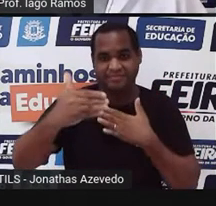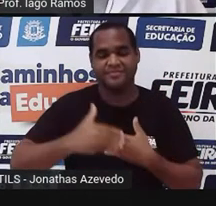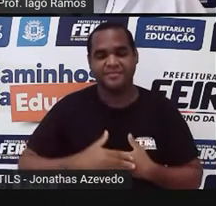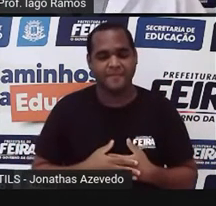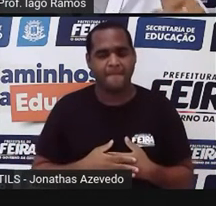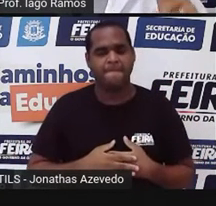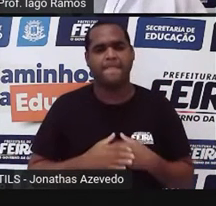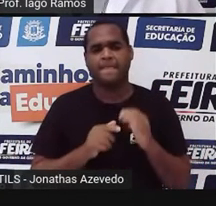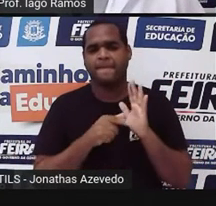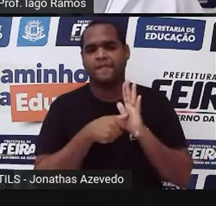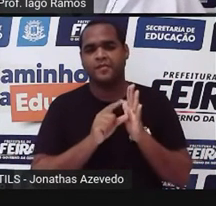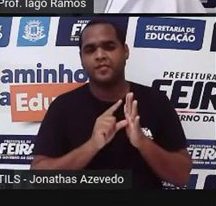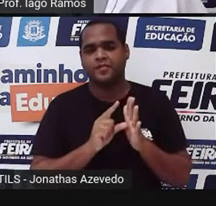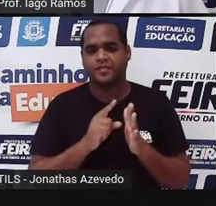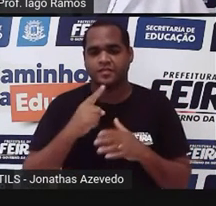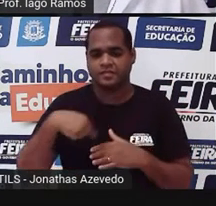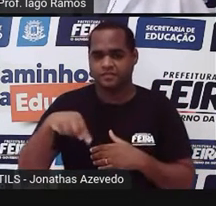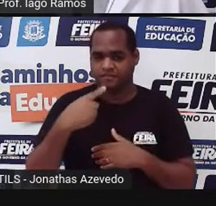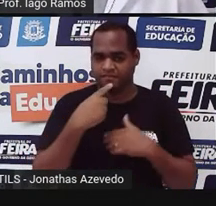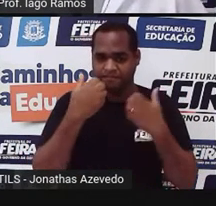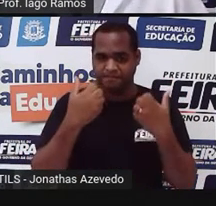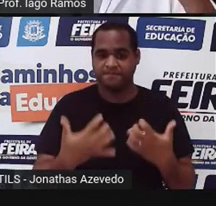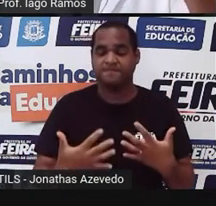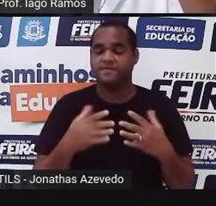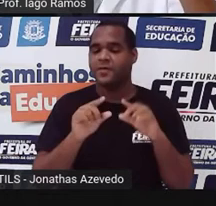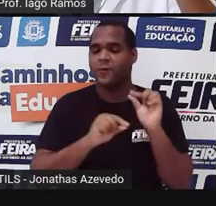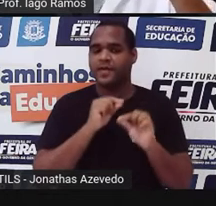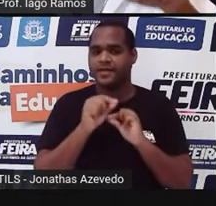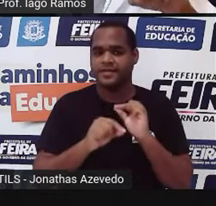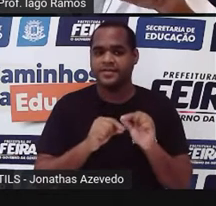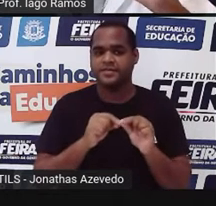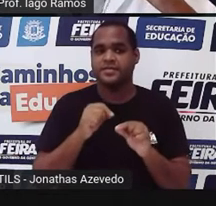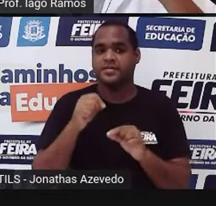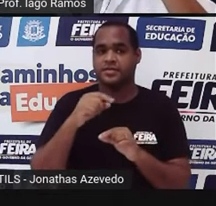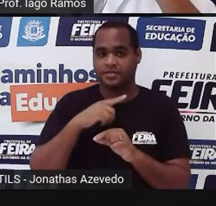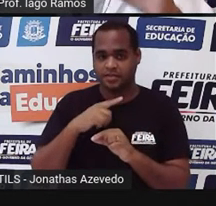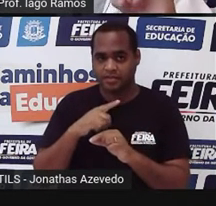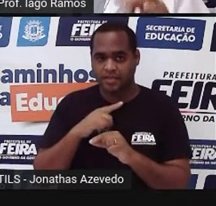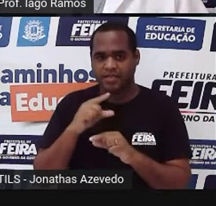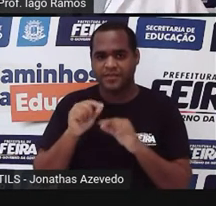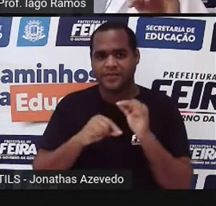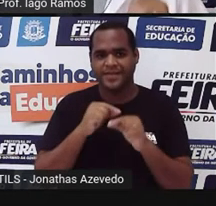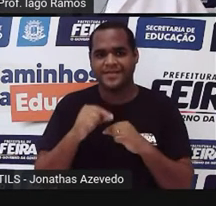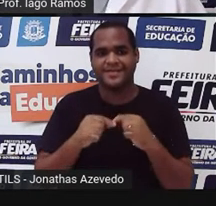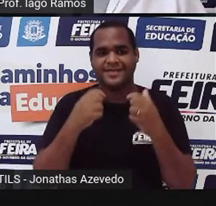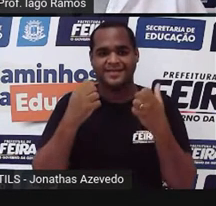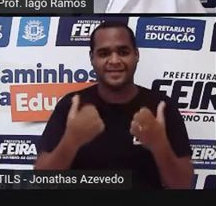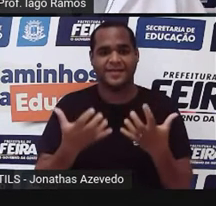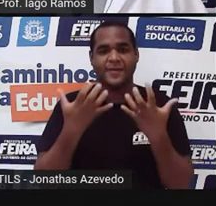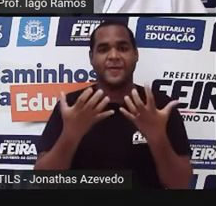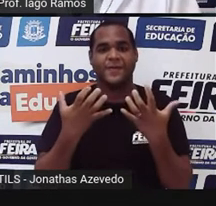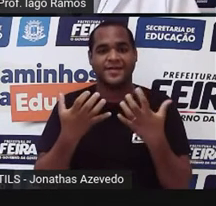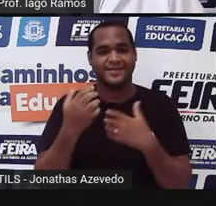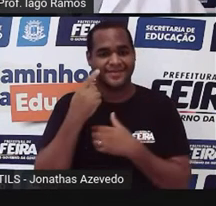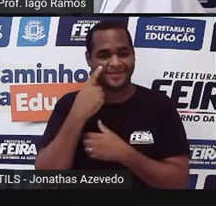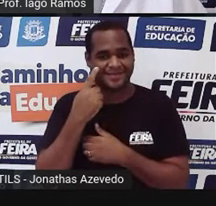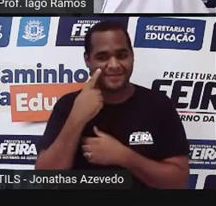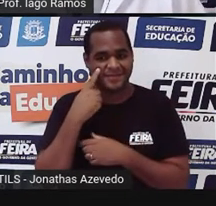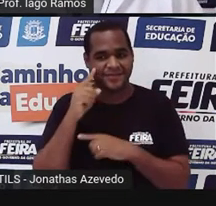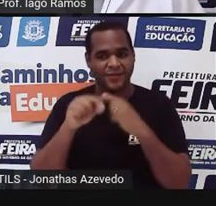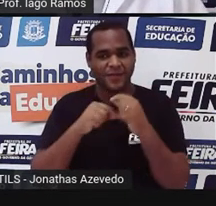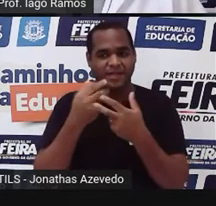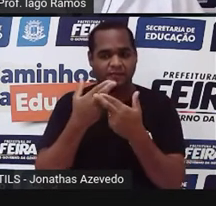Antes da gente falar dessa situação que te envolve, olha só, eu quero te mostrar outras